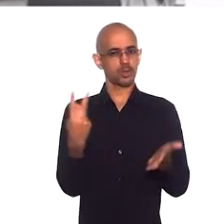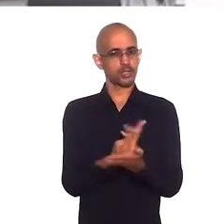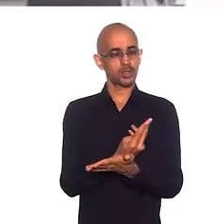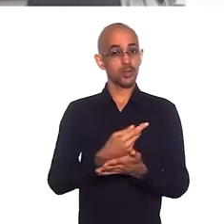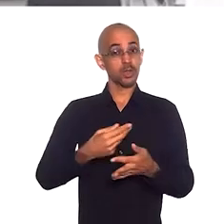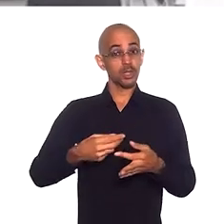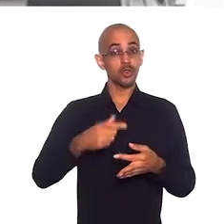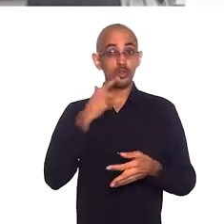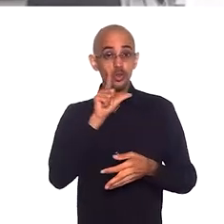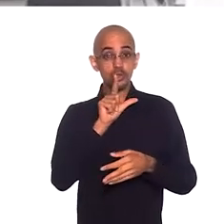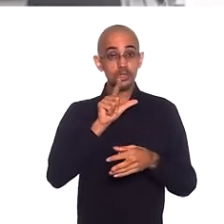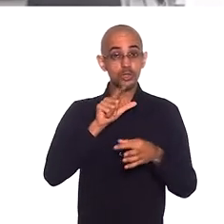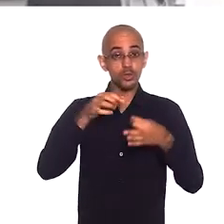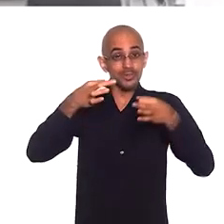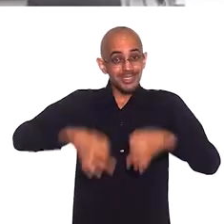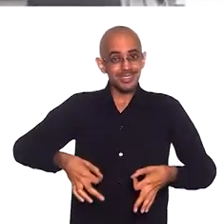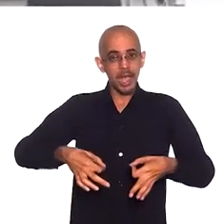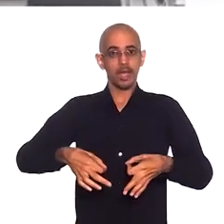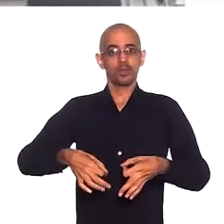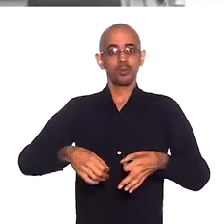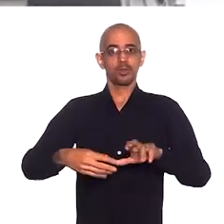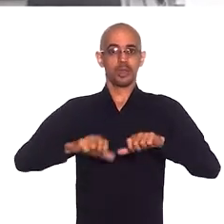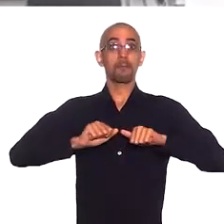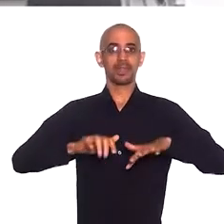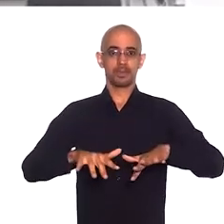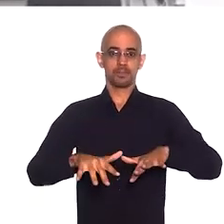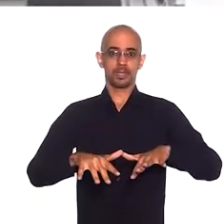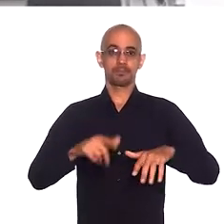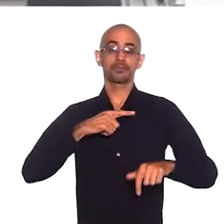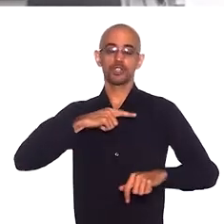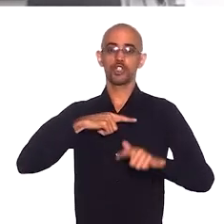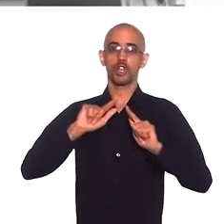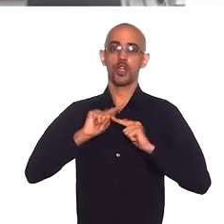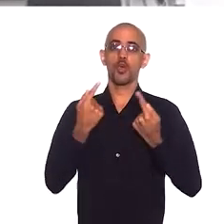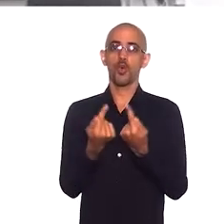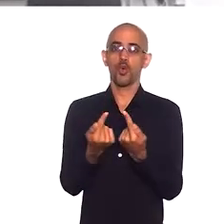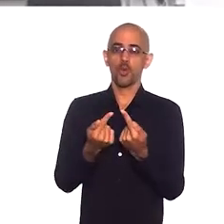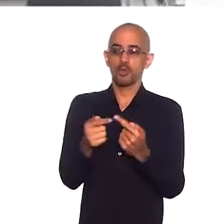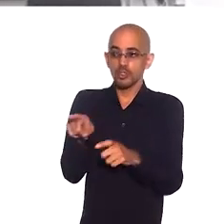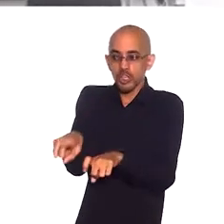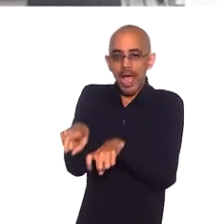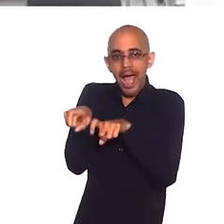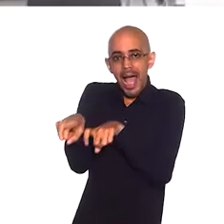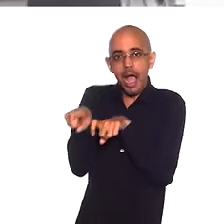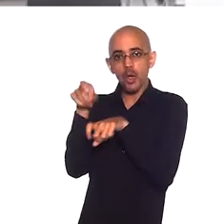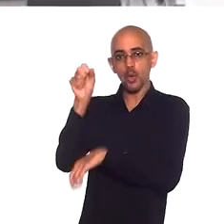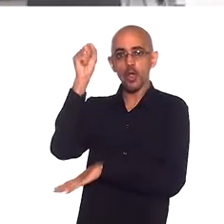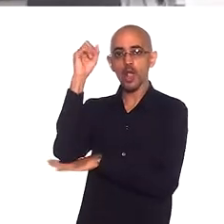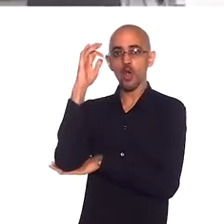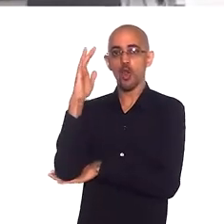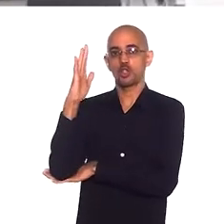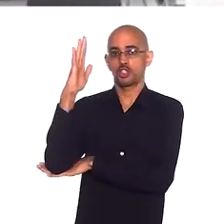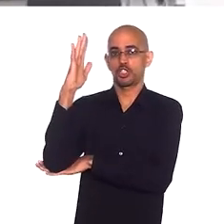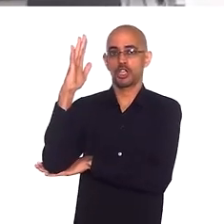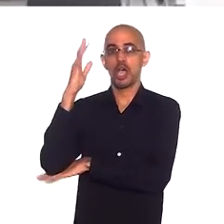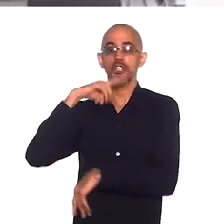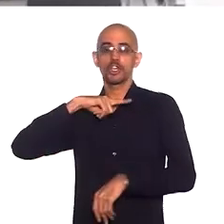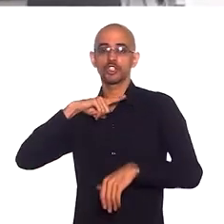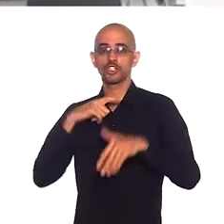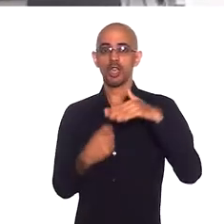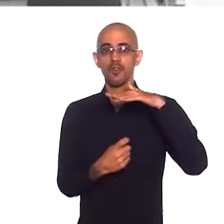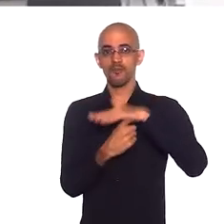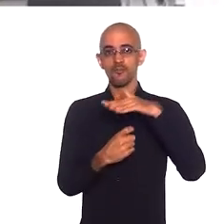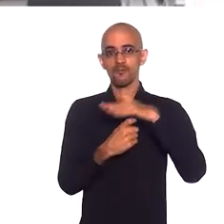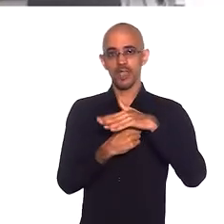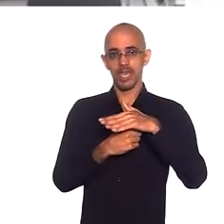pandemia. Nós temos um grupo de agroecologia e a gente tinha pontos de feira em